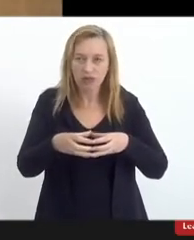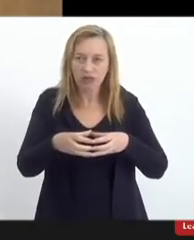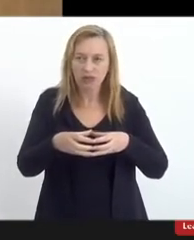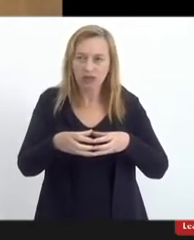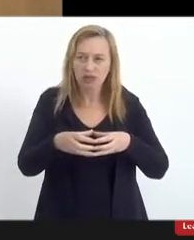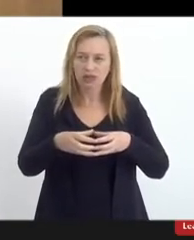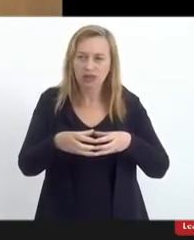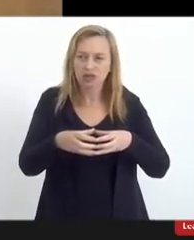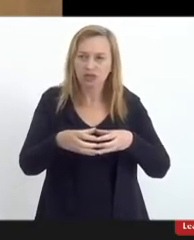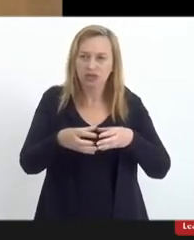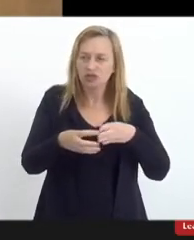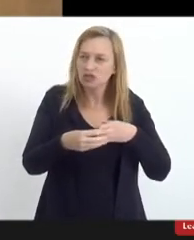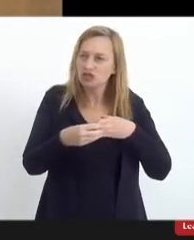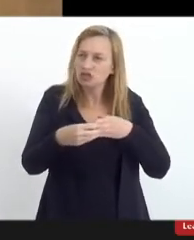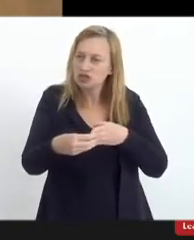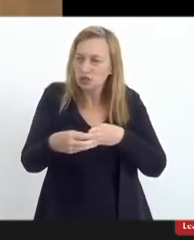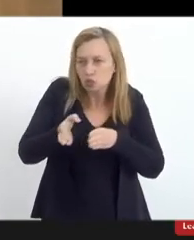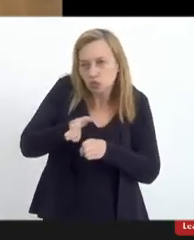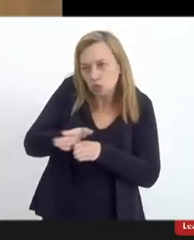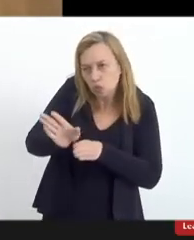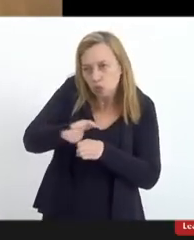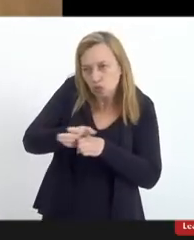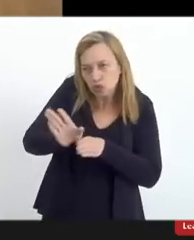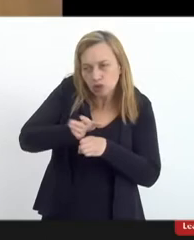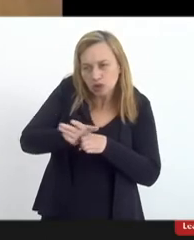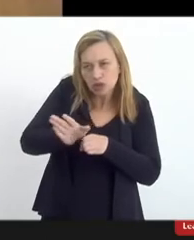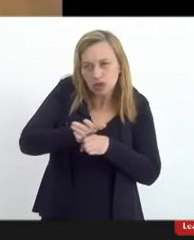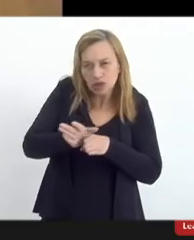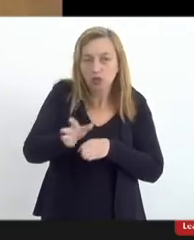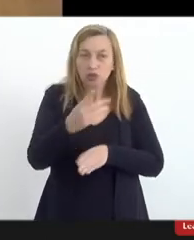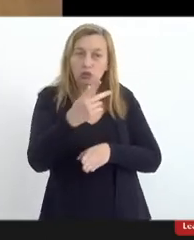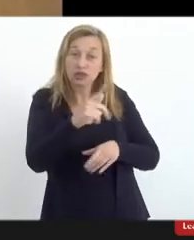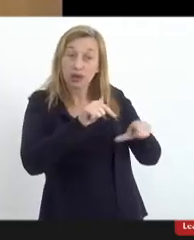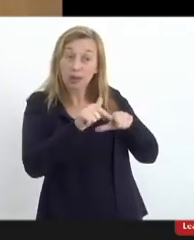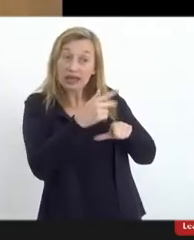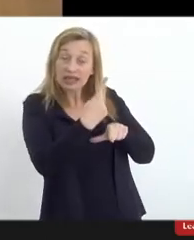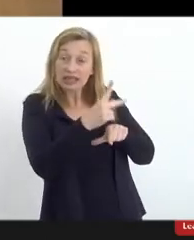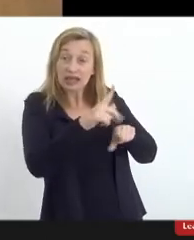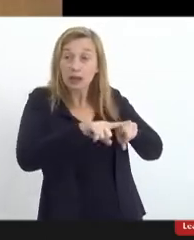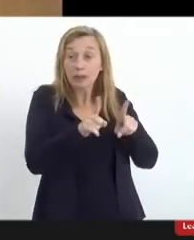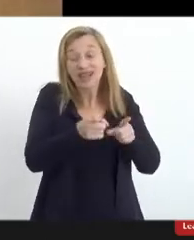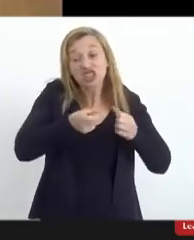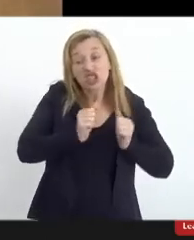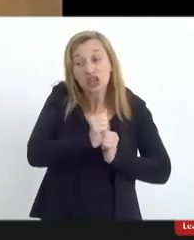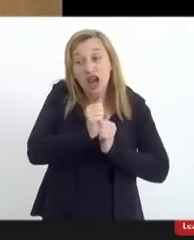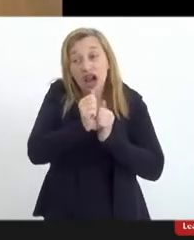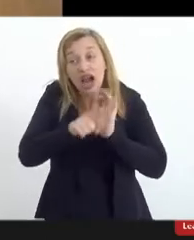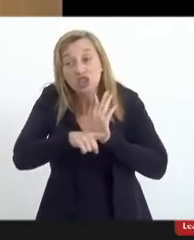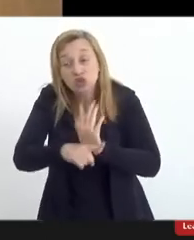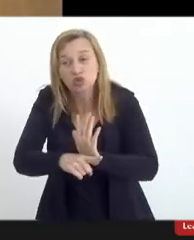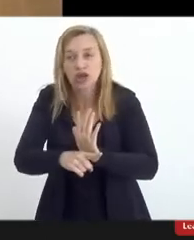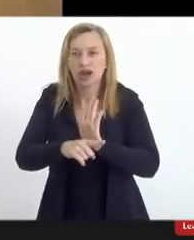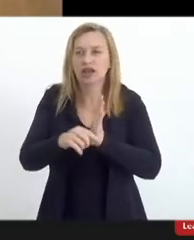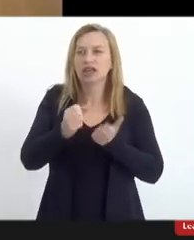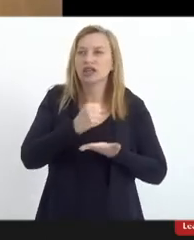assessorá-lo, de ajudá-lo. A missão é dele, não é? Mas de ajudá-lo, de